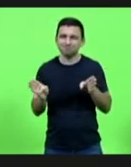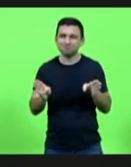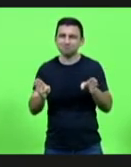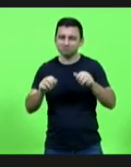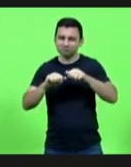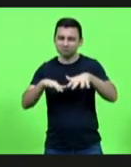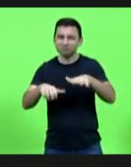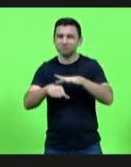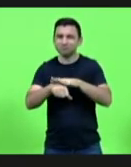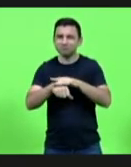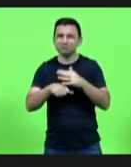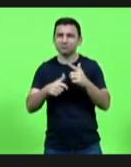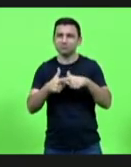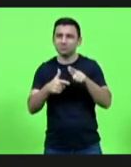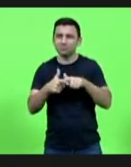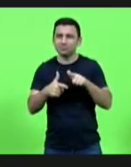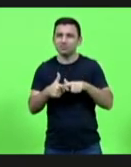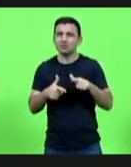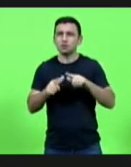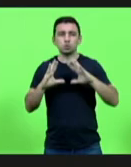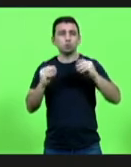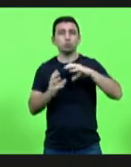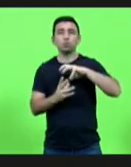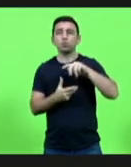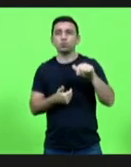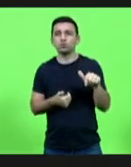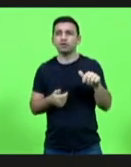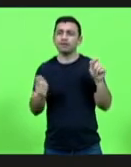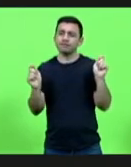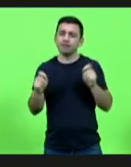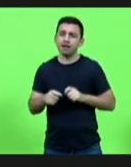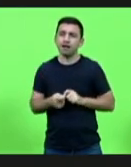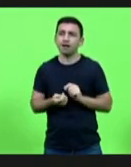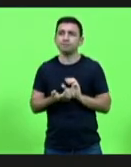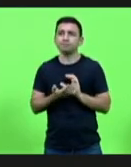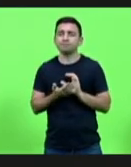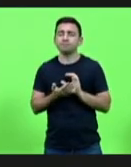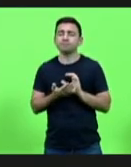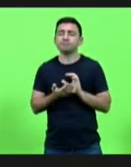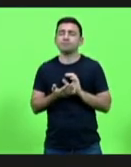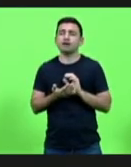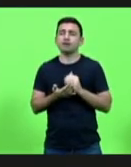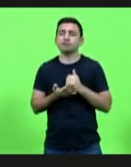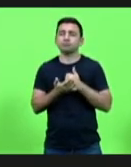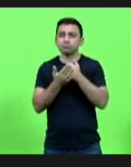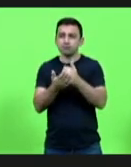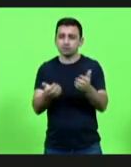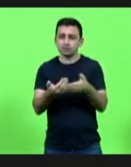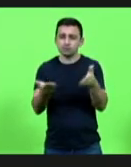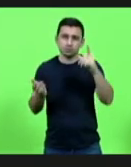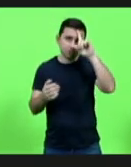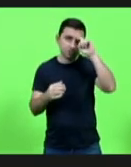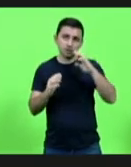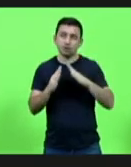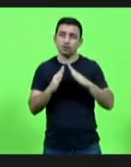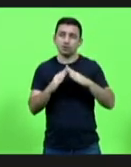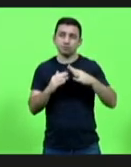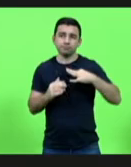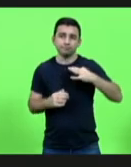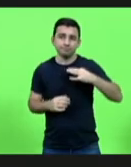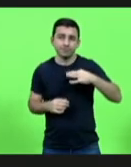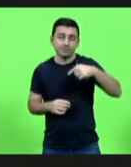crise sanitária mundial, nós pudéssemos ofertar para os hospitais chilantrópicos 70% e